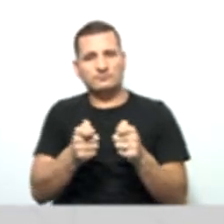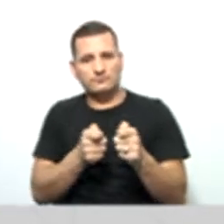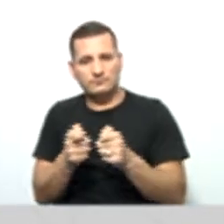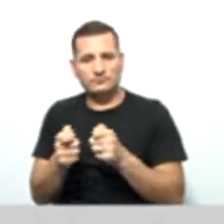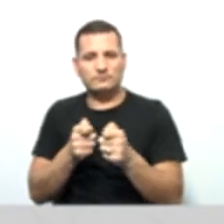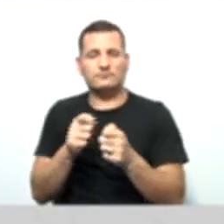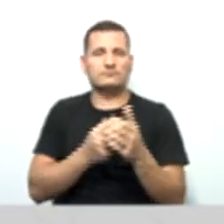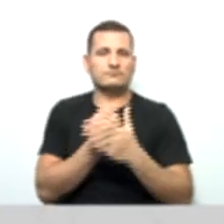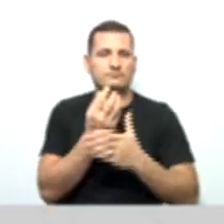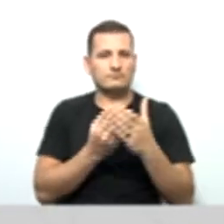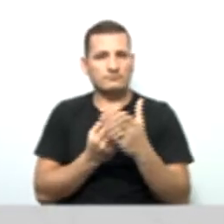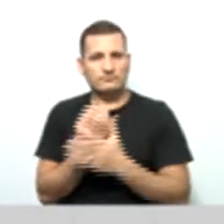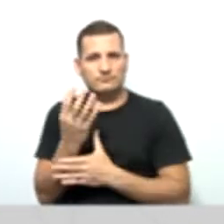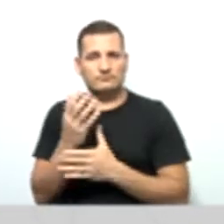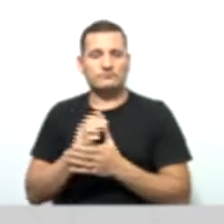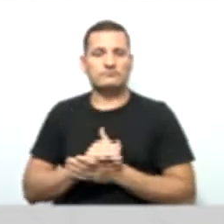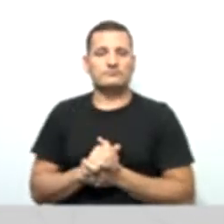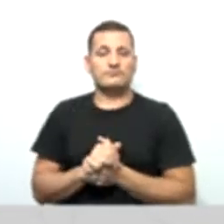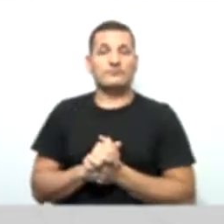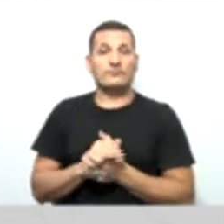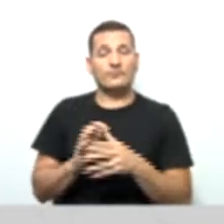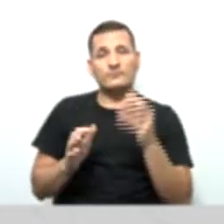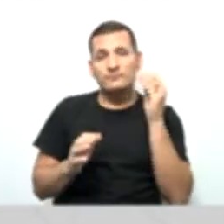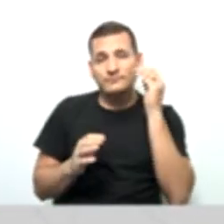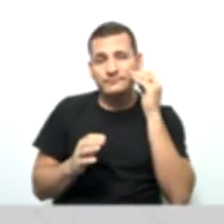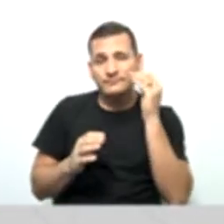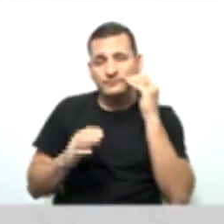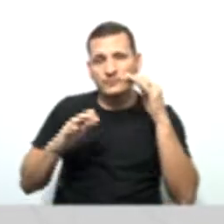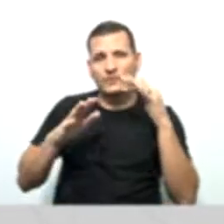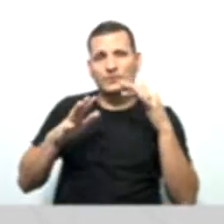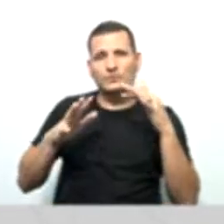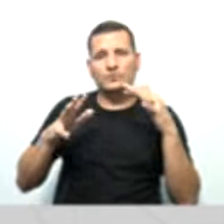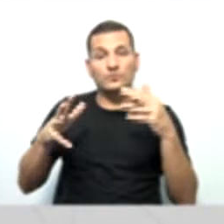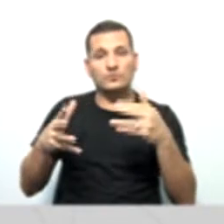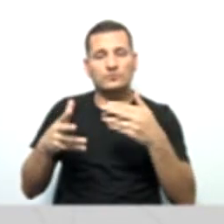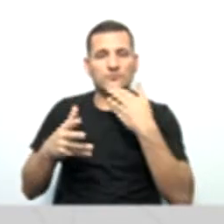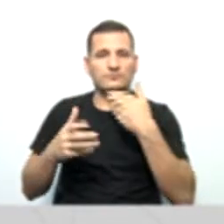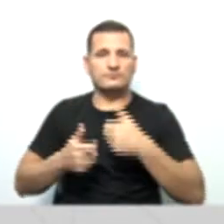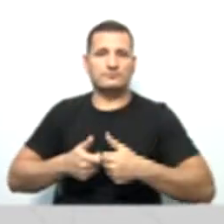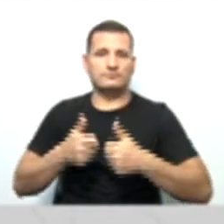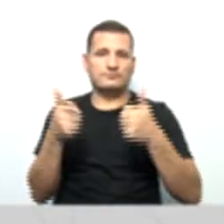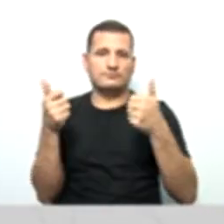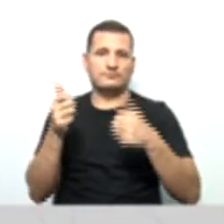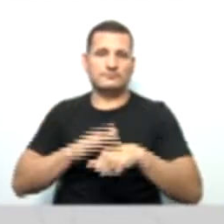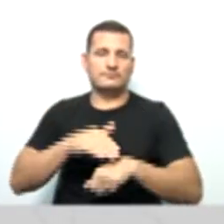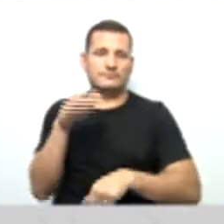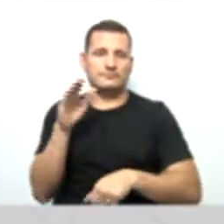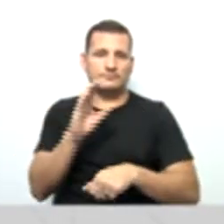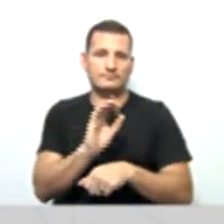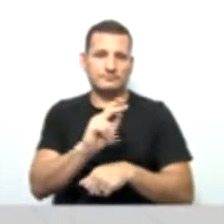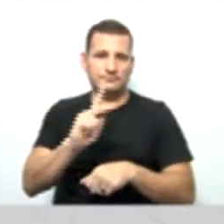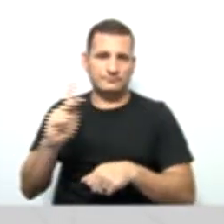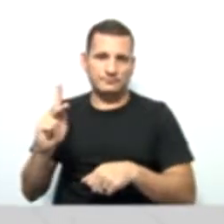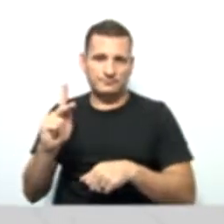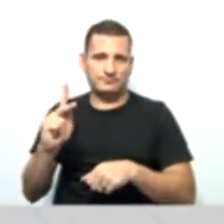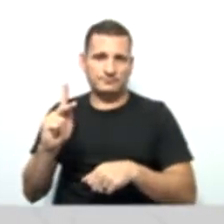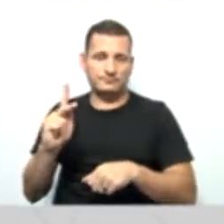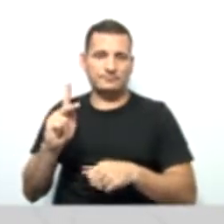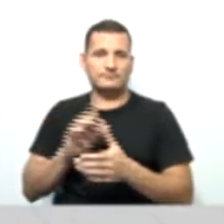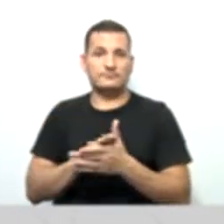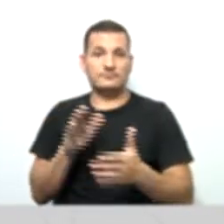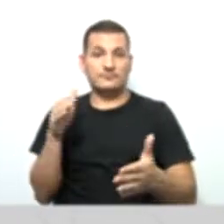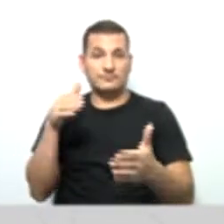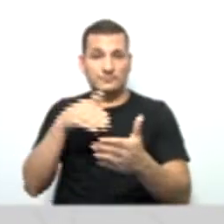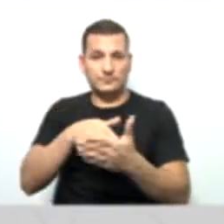produção. Então ele vai aí verificar tudo para estar melhorando ainda mais a cooperativa. E por último,